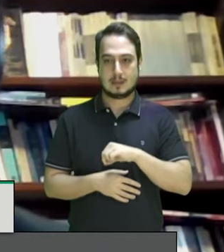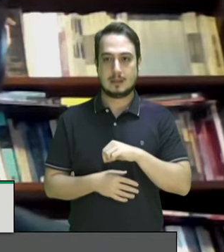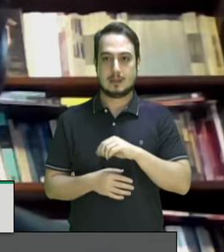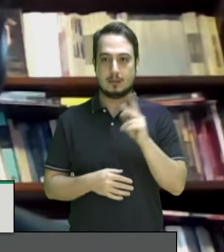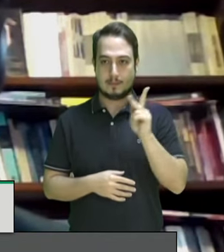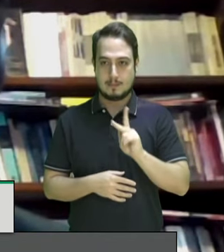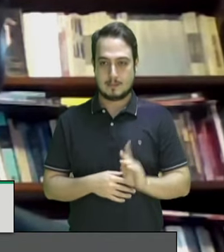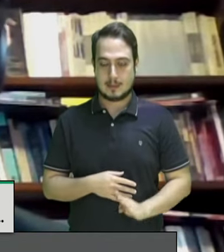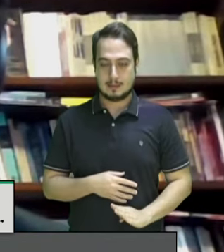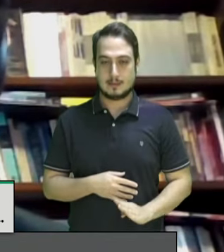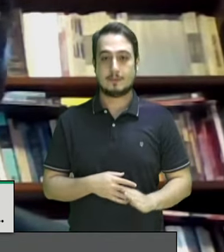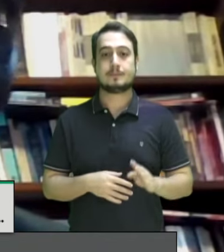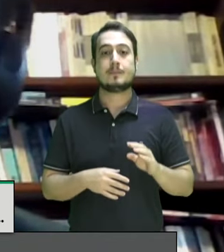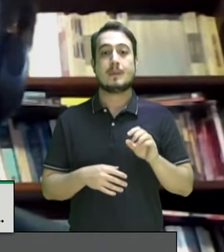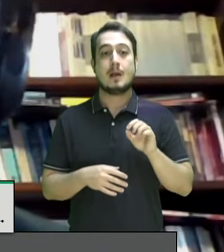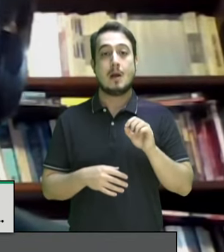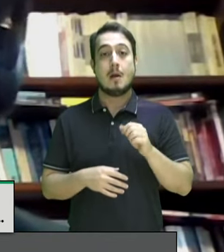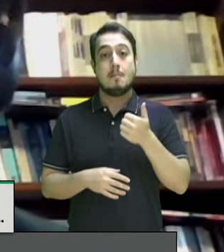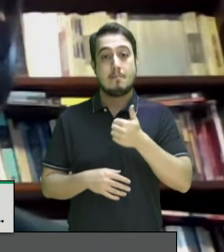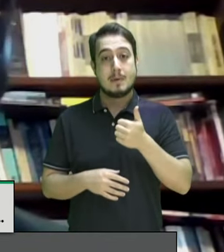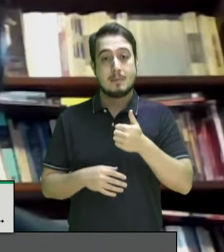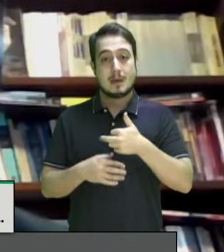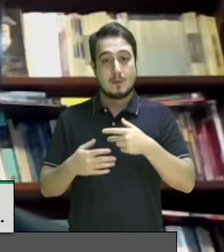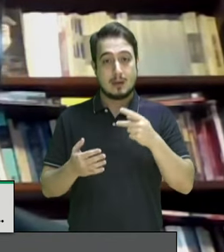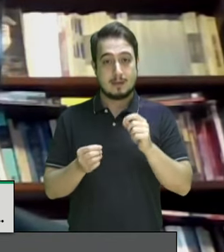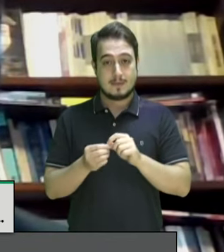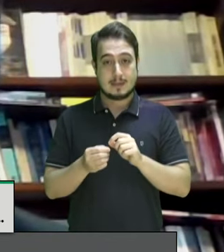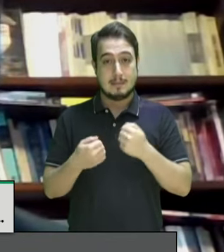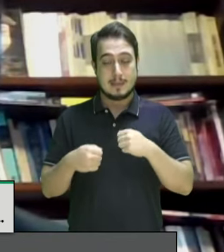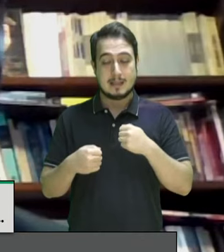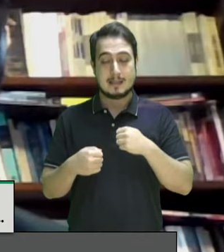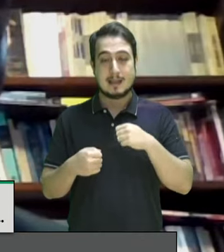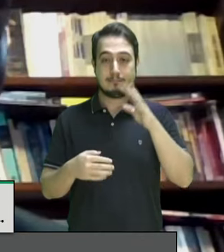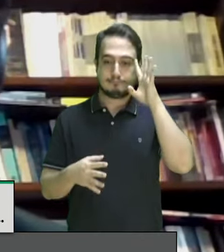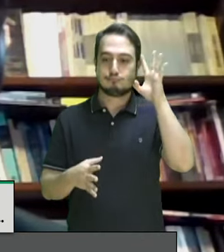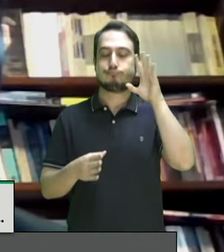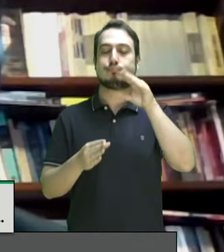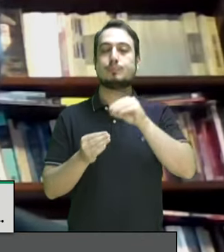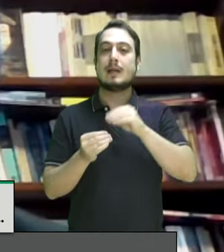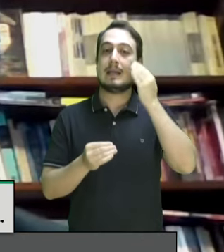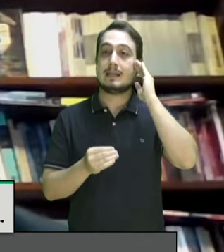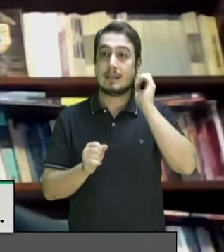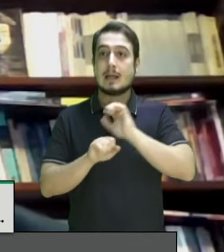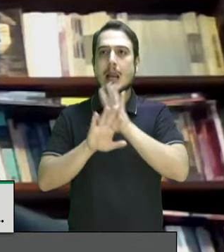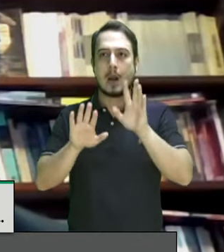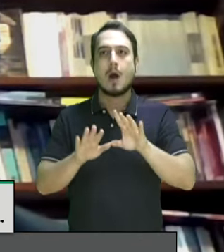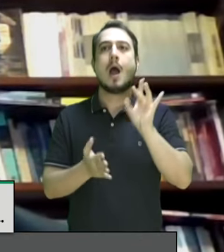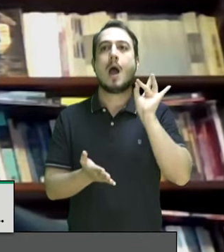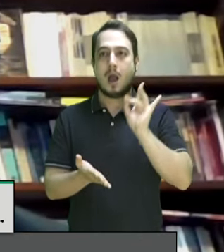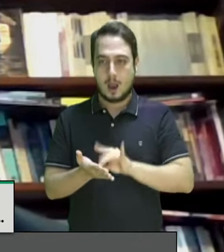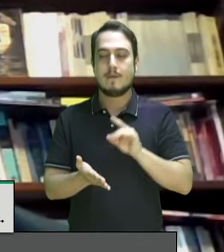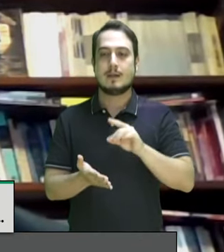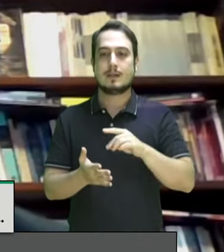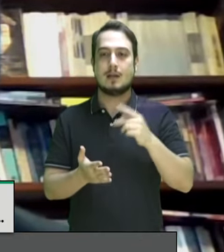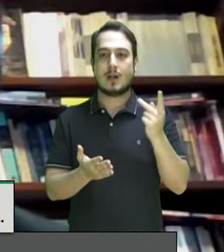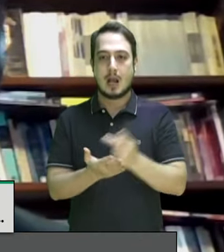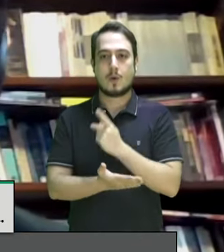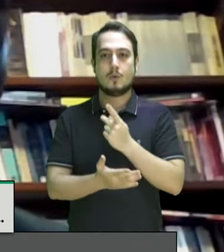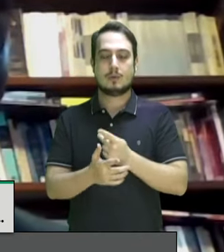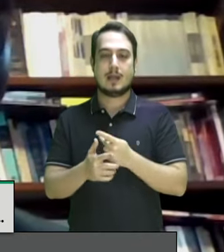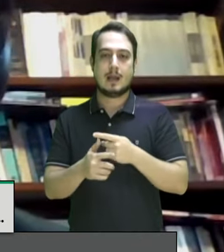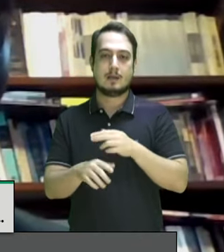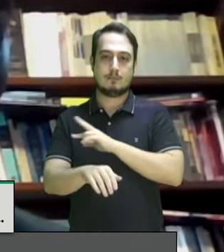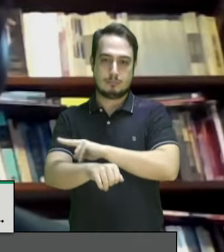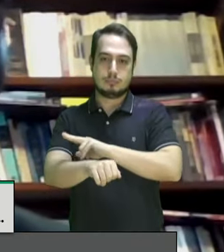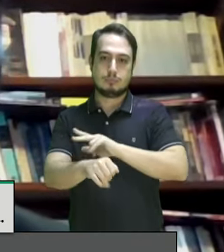para que esse quadro seja alterado é o reconhecimento pelo próprio governo federal da existência do racismo a partir do momento que sequer a peça